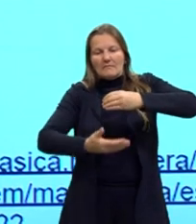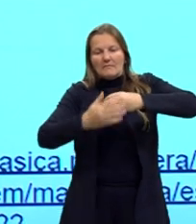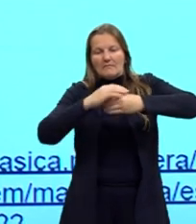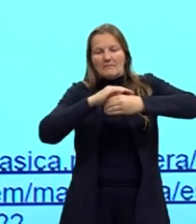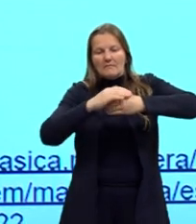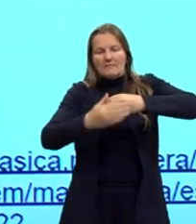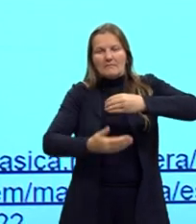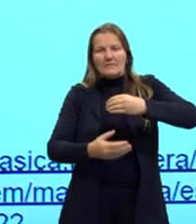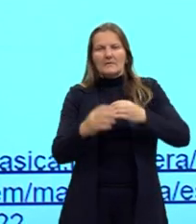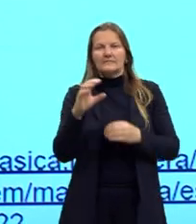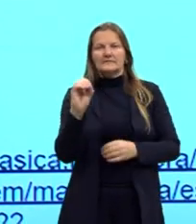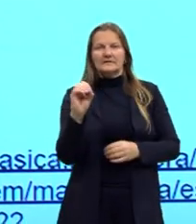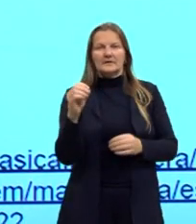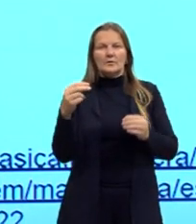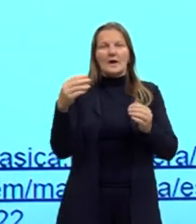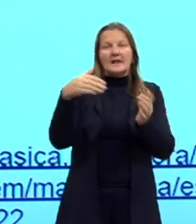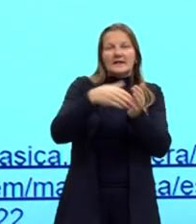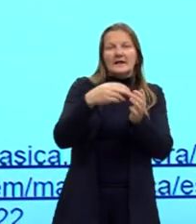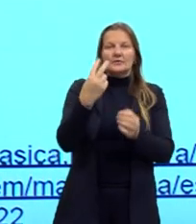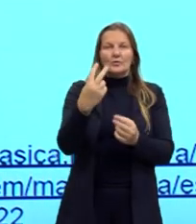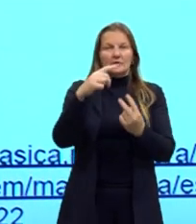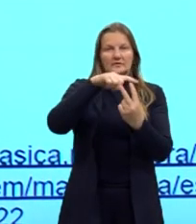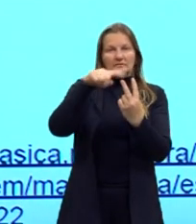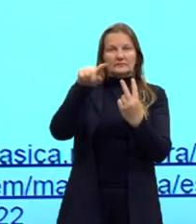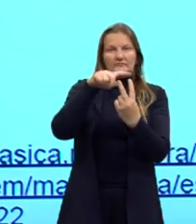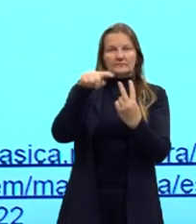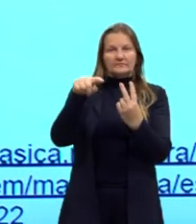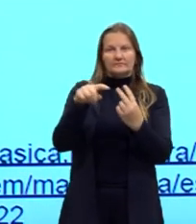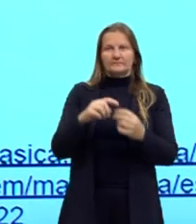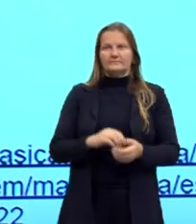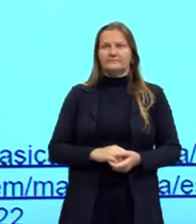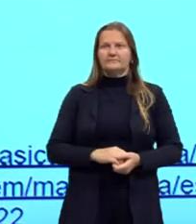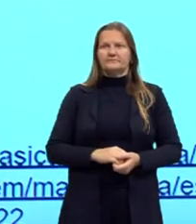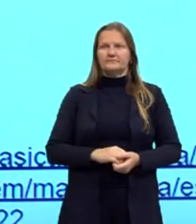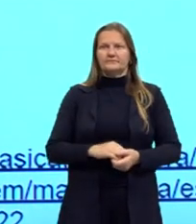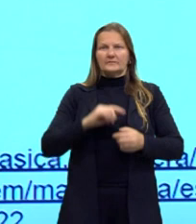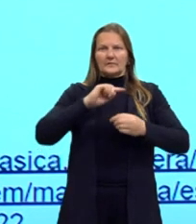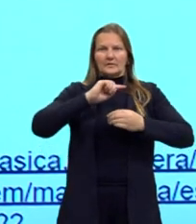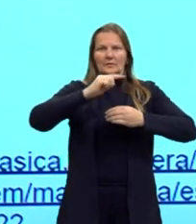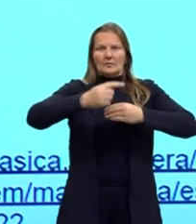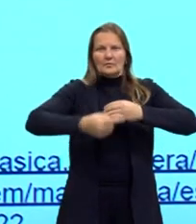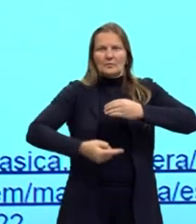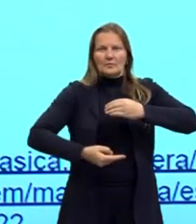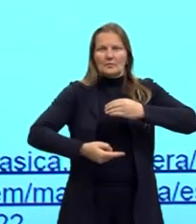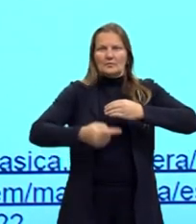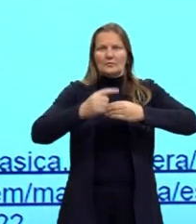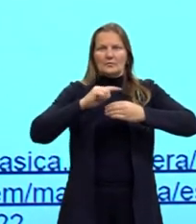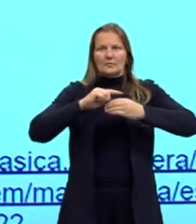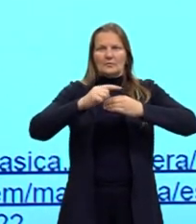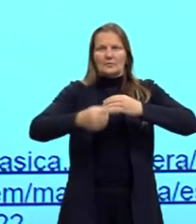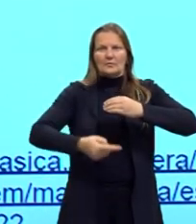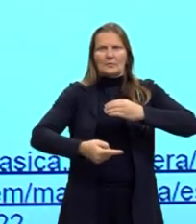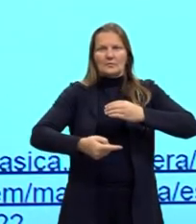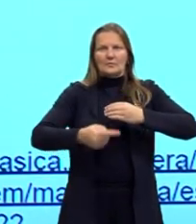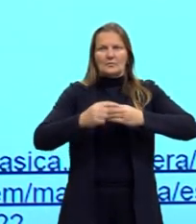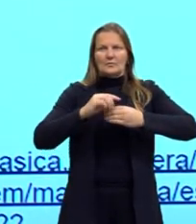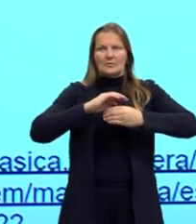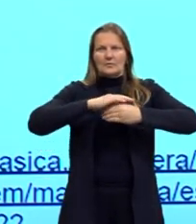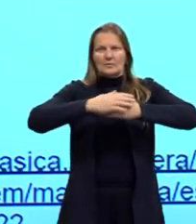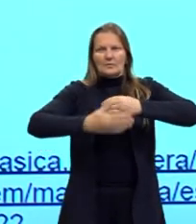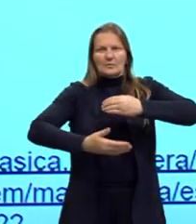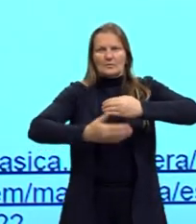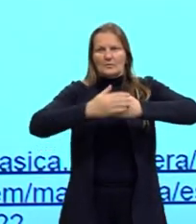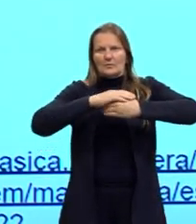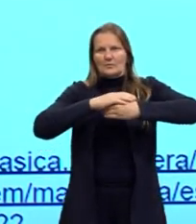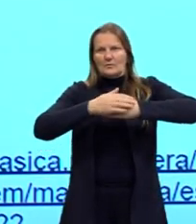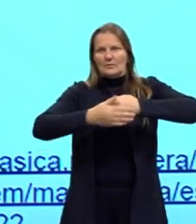ali de zero até dois pi. Então fazer aquela volta completa, né? Nós podemos então comparar o fuso com a parte da